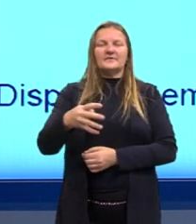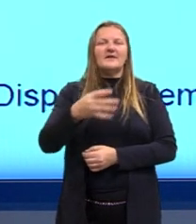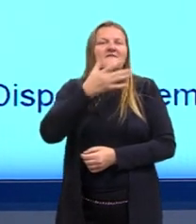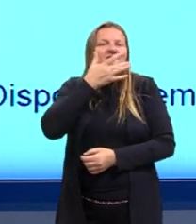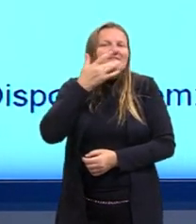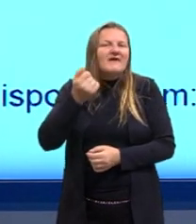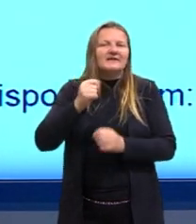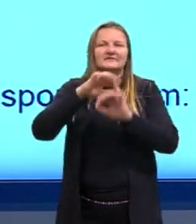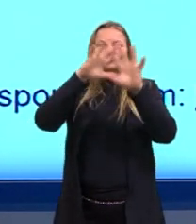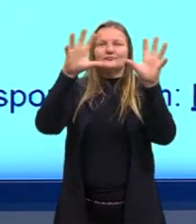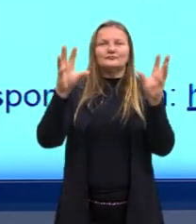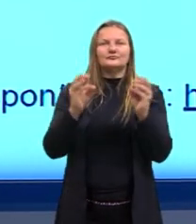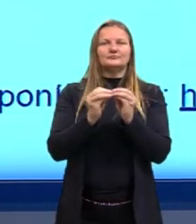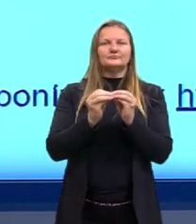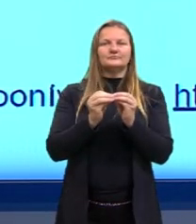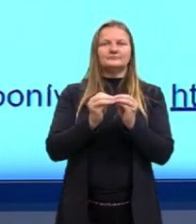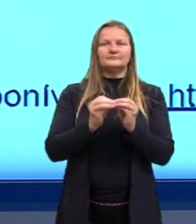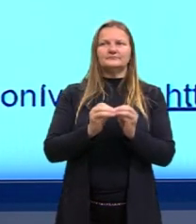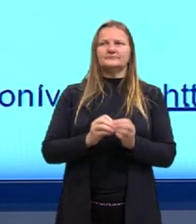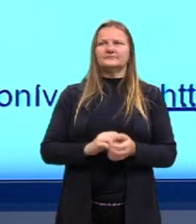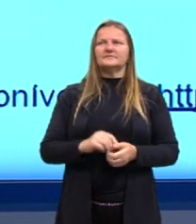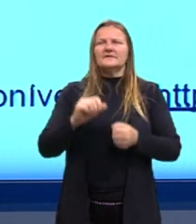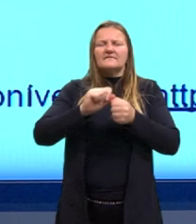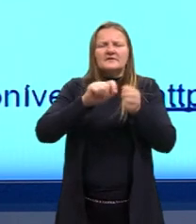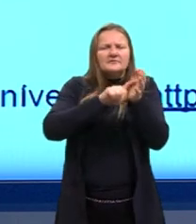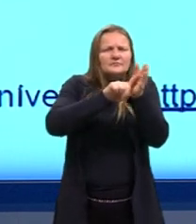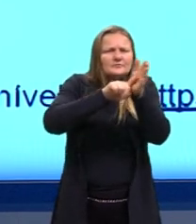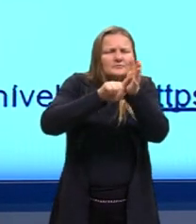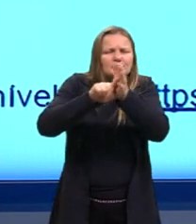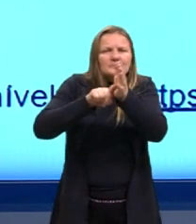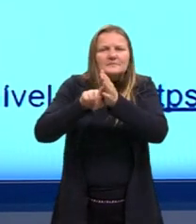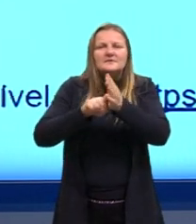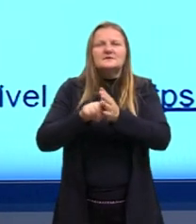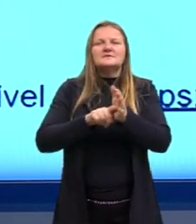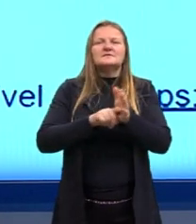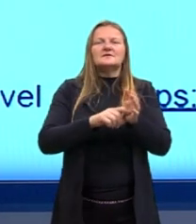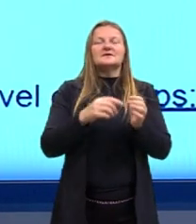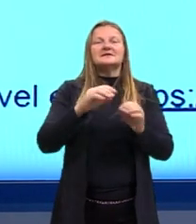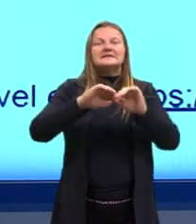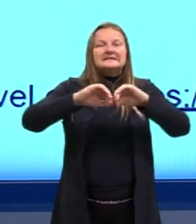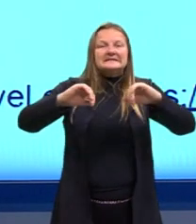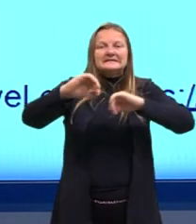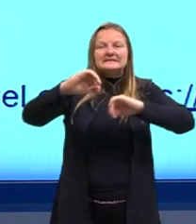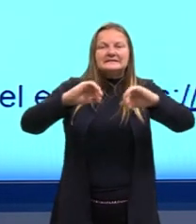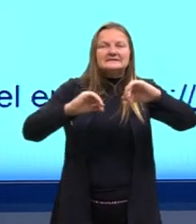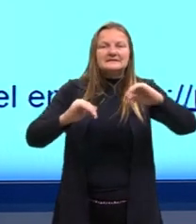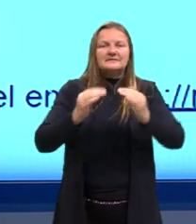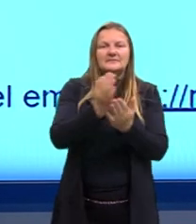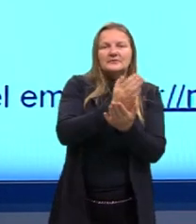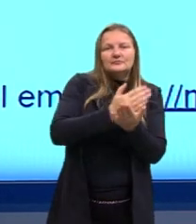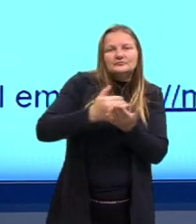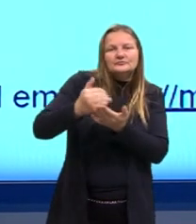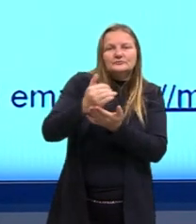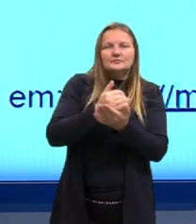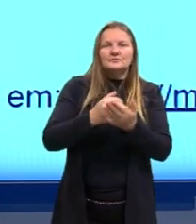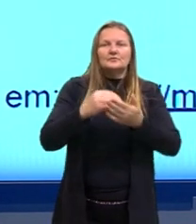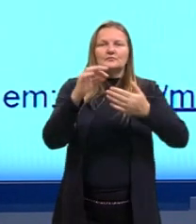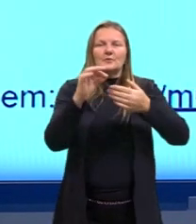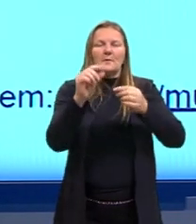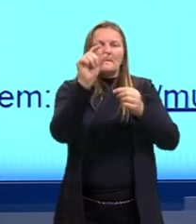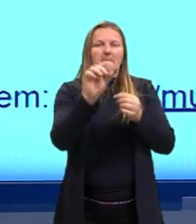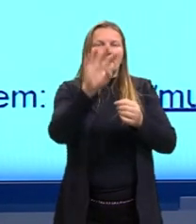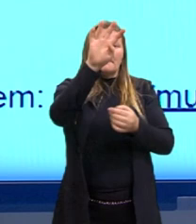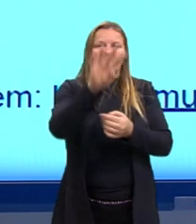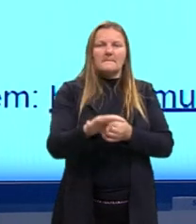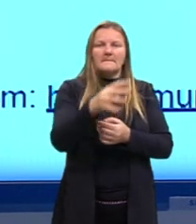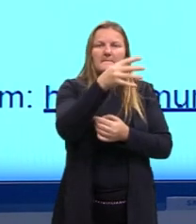organizar. Bom, eu fiz ali uma pesquisa, eu consigo separar em cada célula da minha tabela as